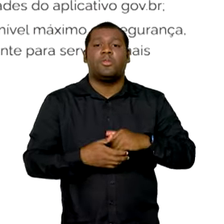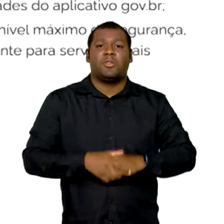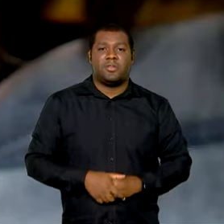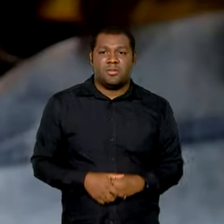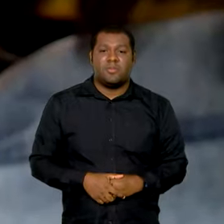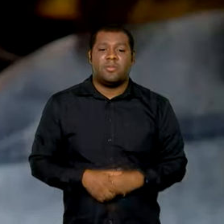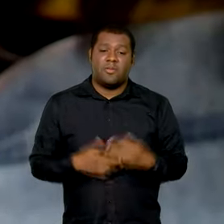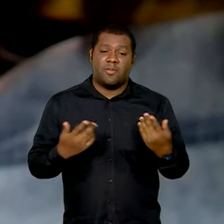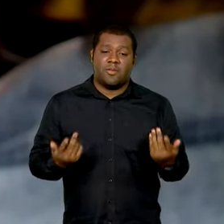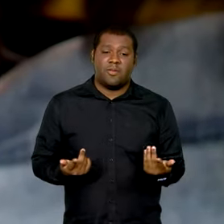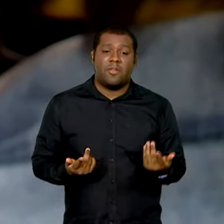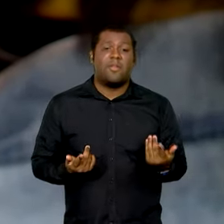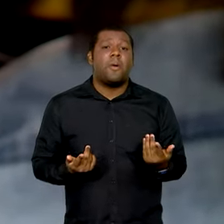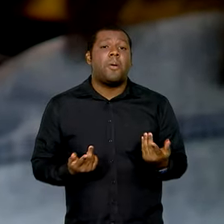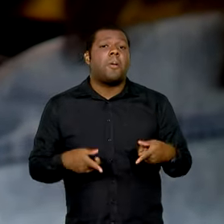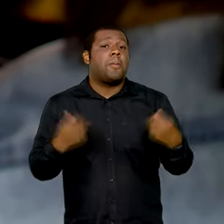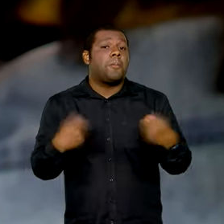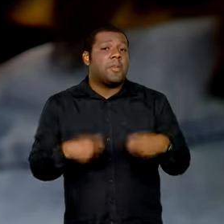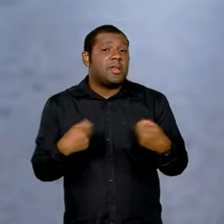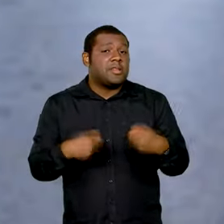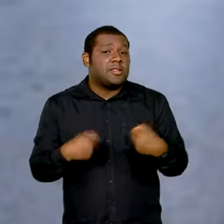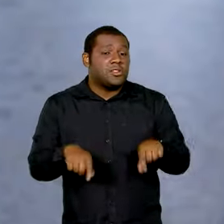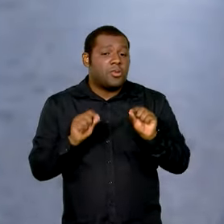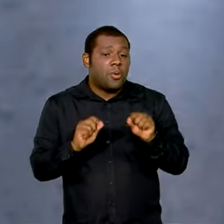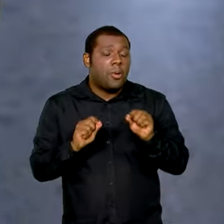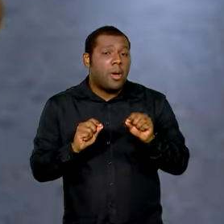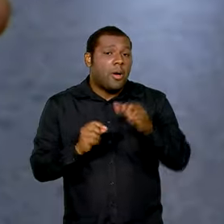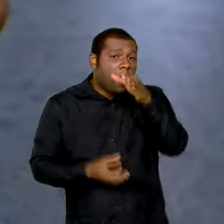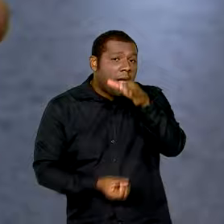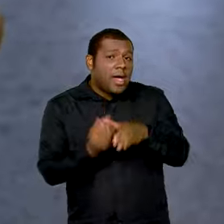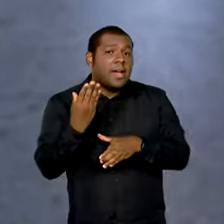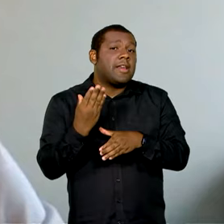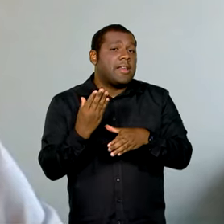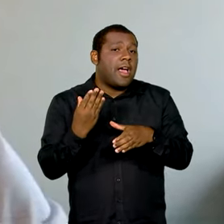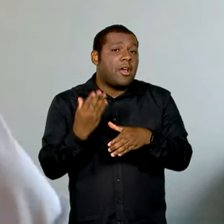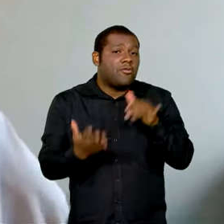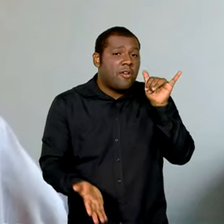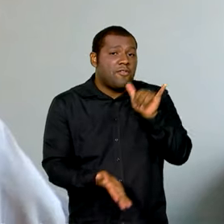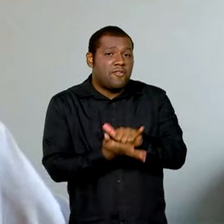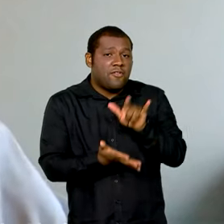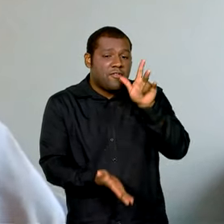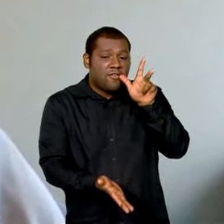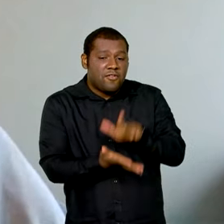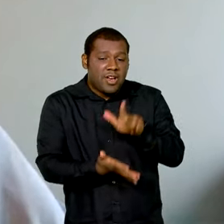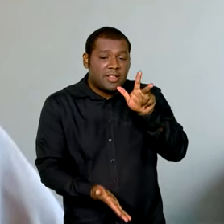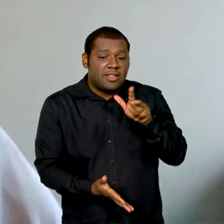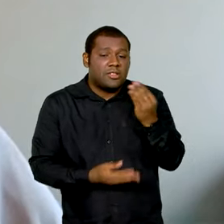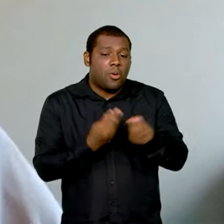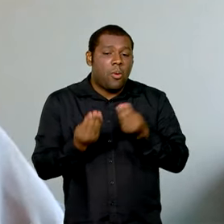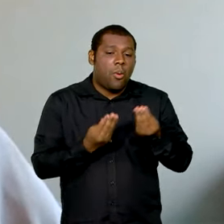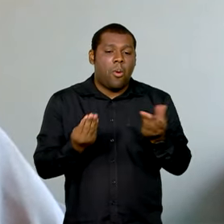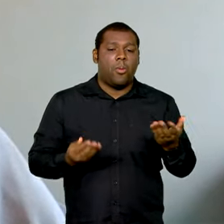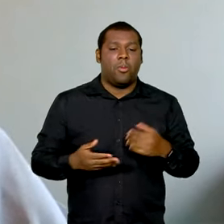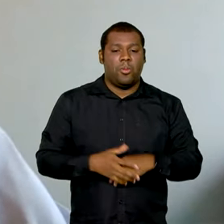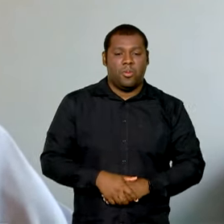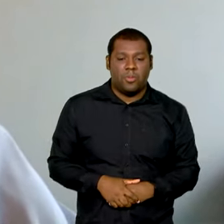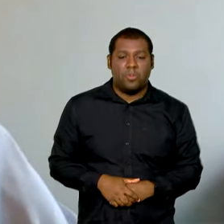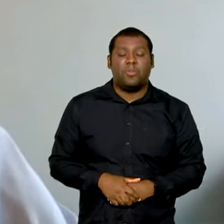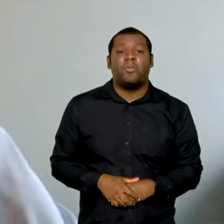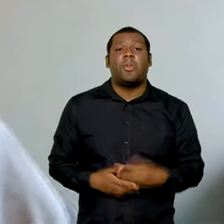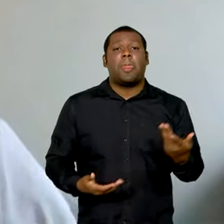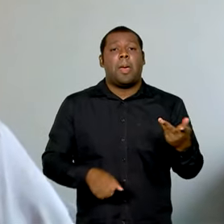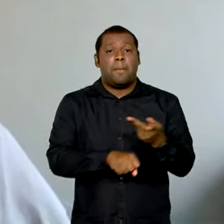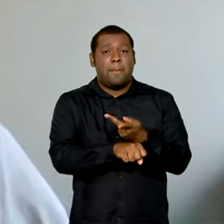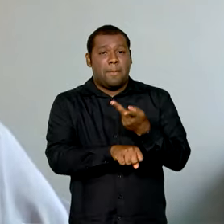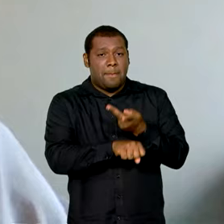varia de acordo com a forma de como a conta foi criada ou validada. Uma conta prata, ela viabiliza